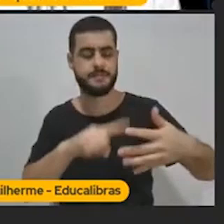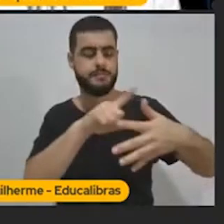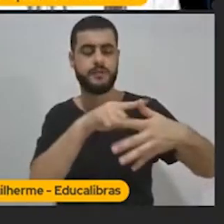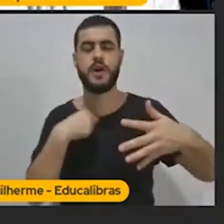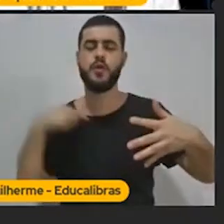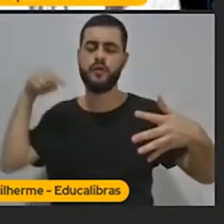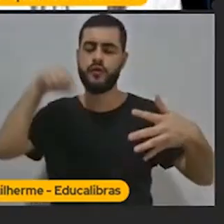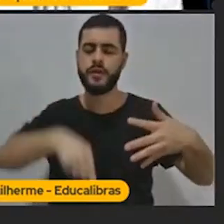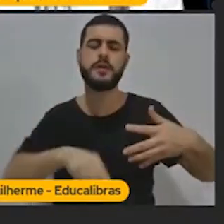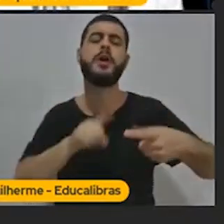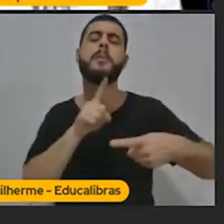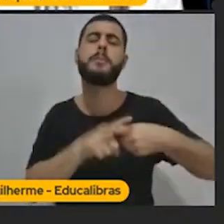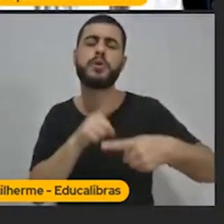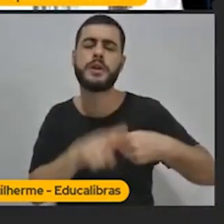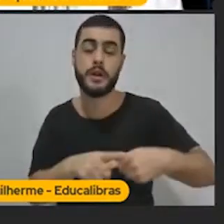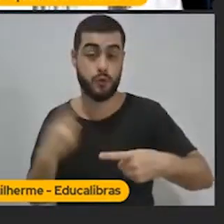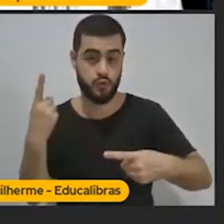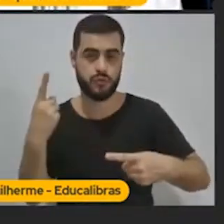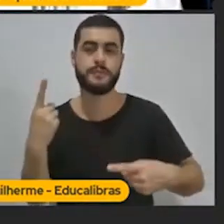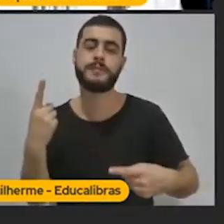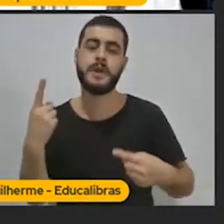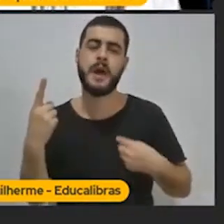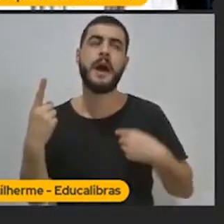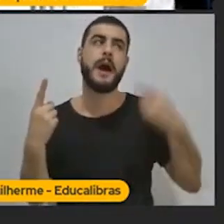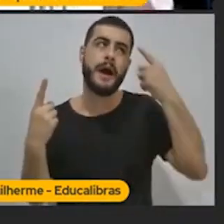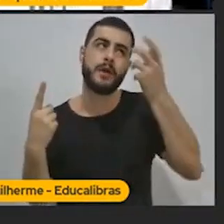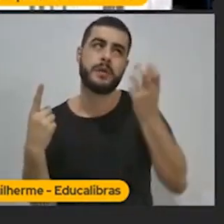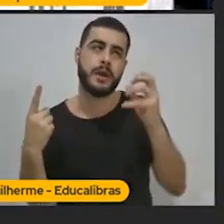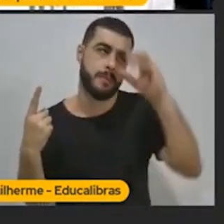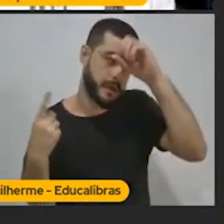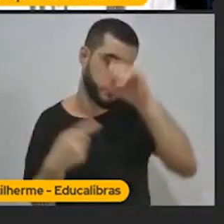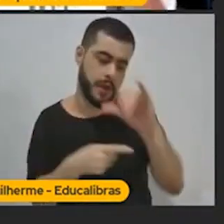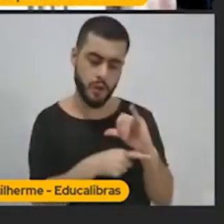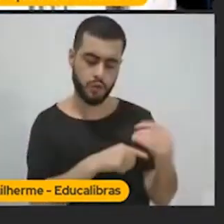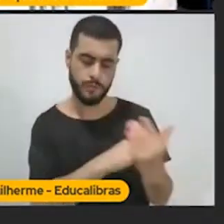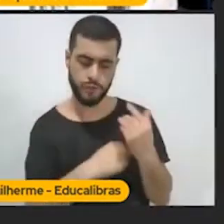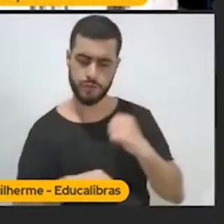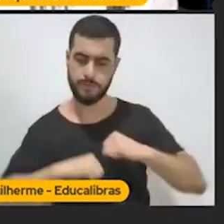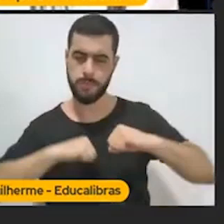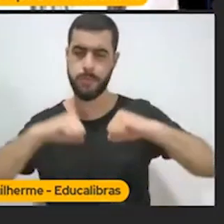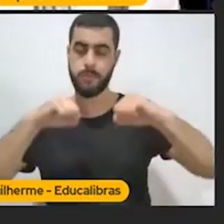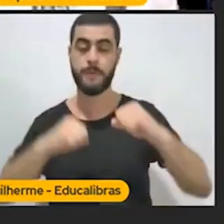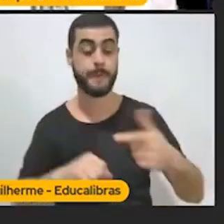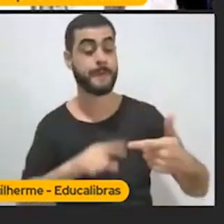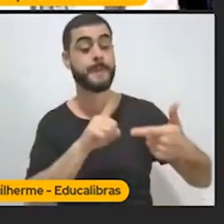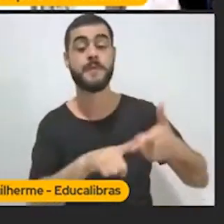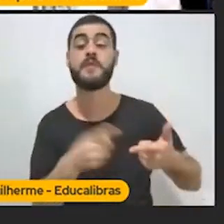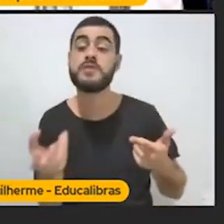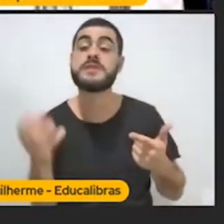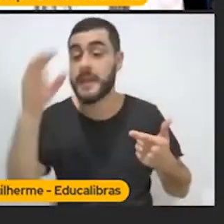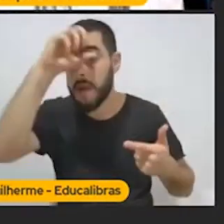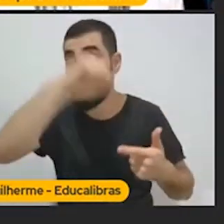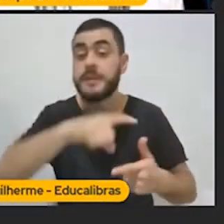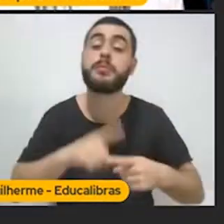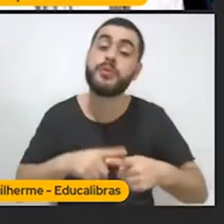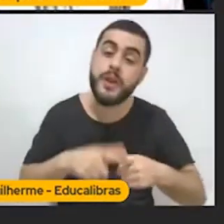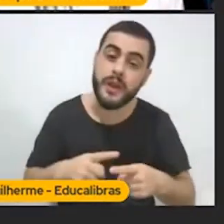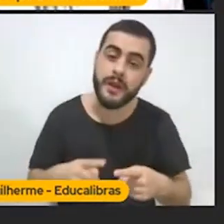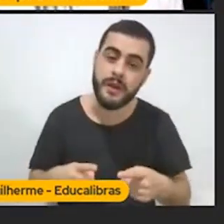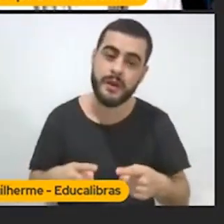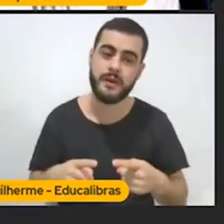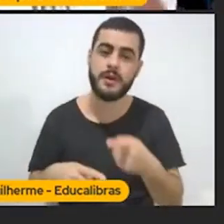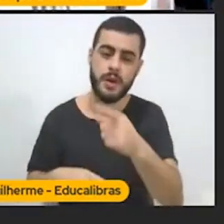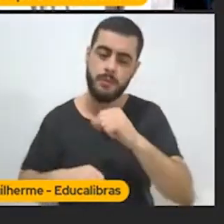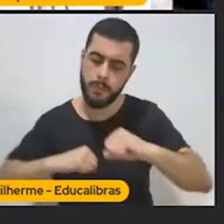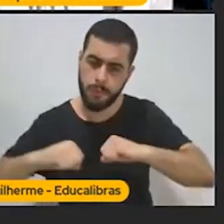sobre como potencializar meu negócio do YouTube? Aí eu vou para o segundo porquê. Por que você quer aprender como potencializar seu negócio